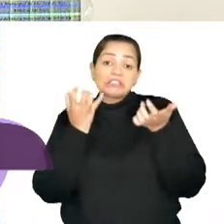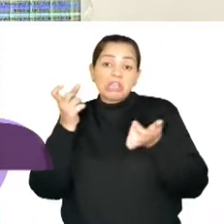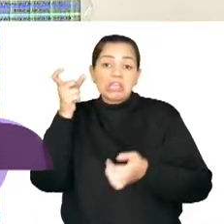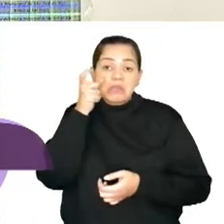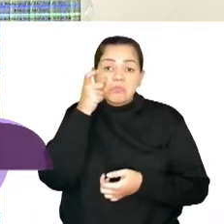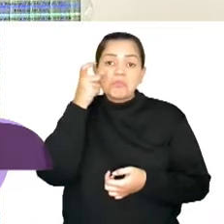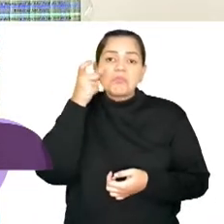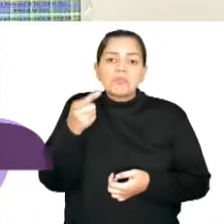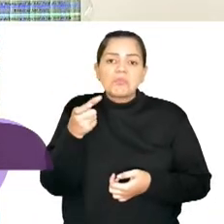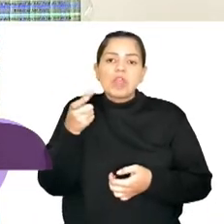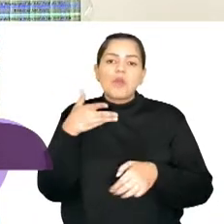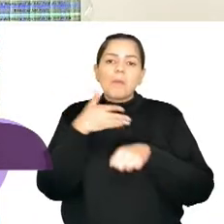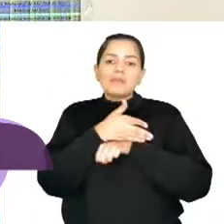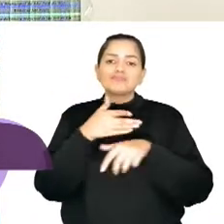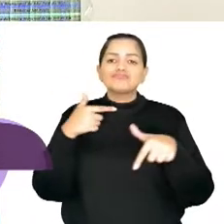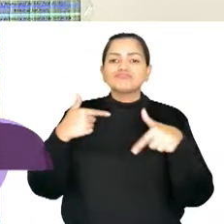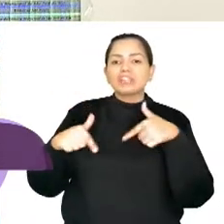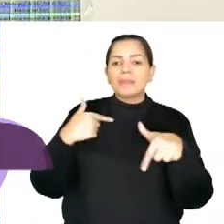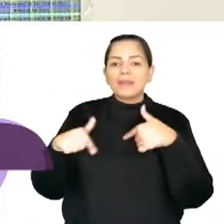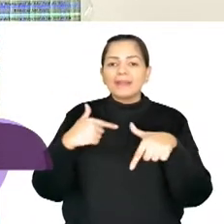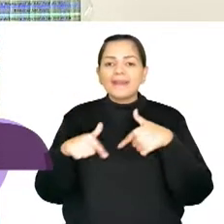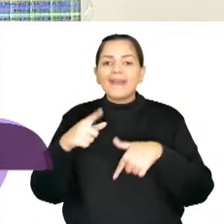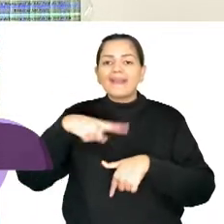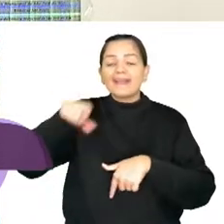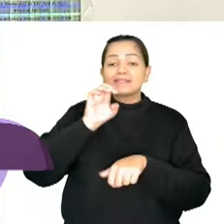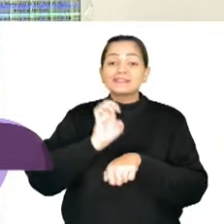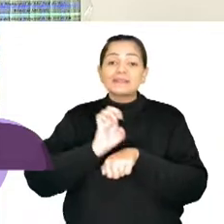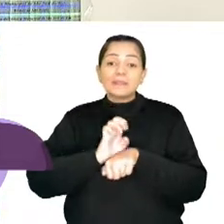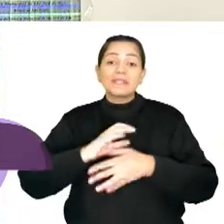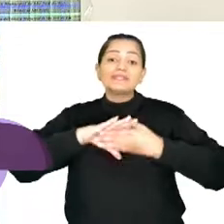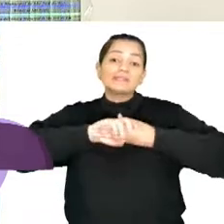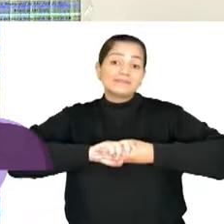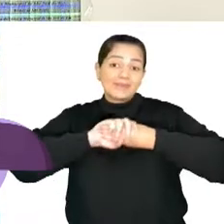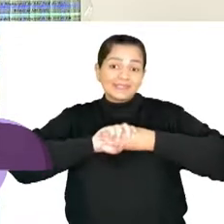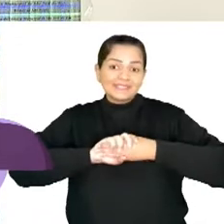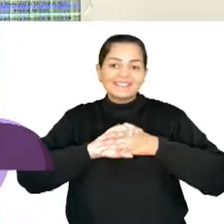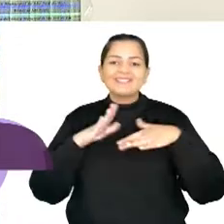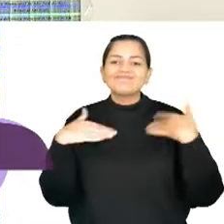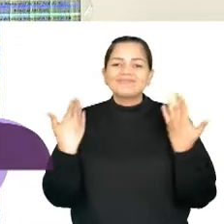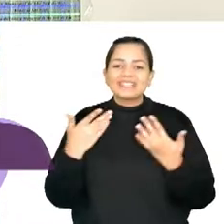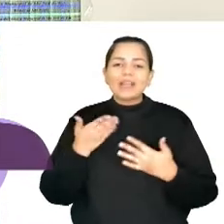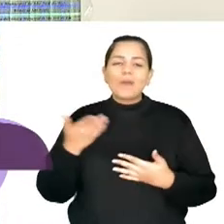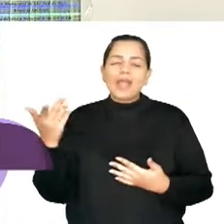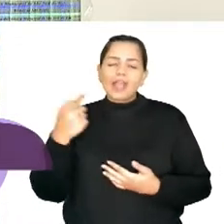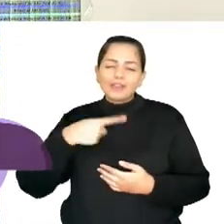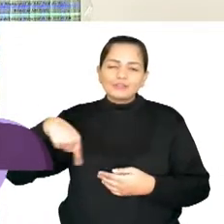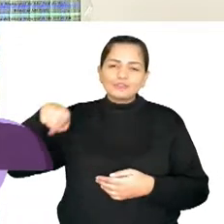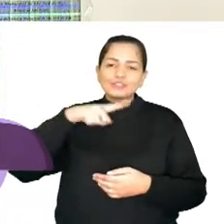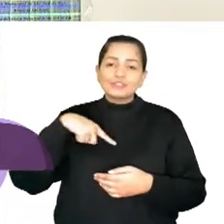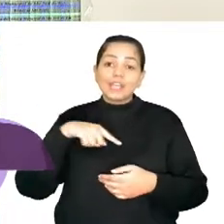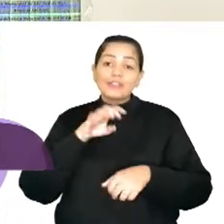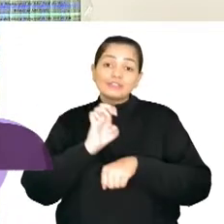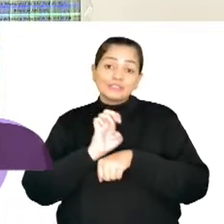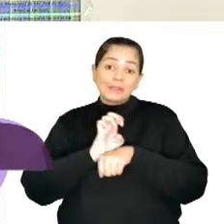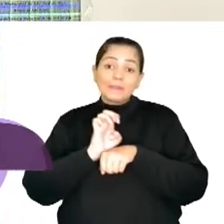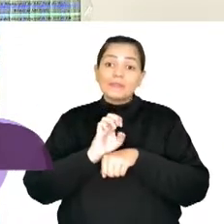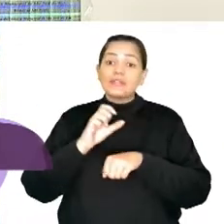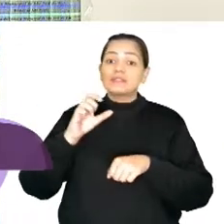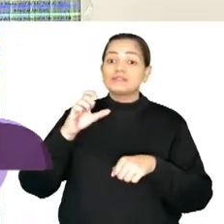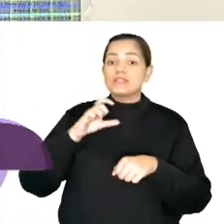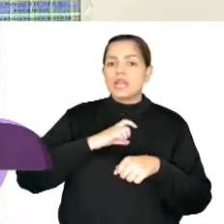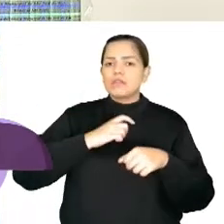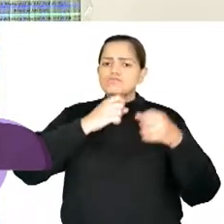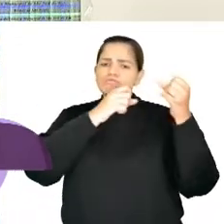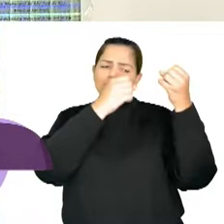disponibilidade deles e interesse para as vagas específicas. Então, nesses critérios, nas condições